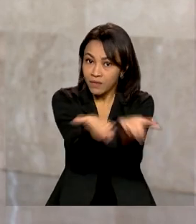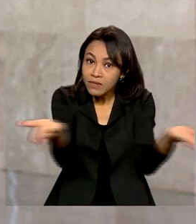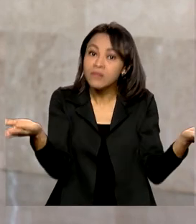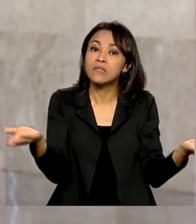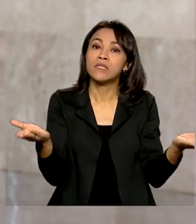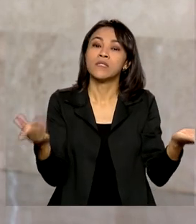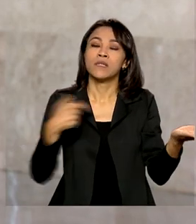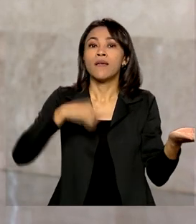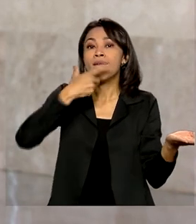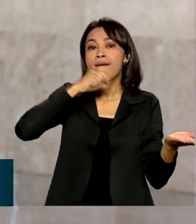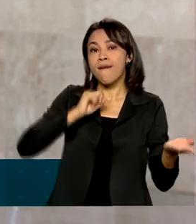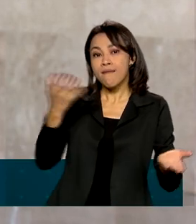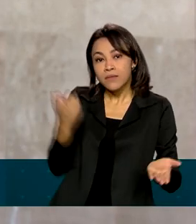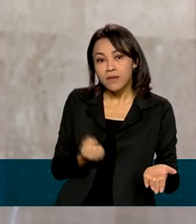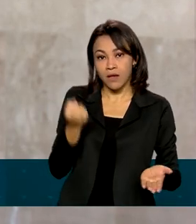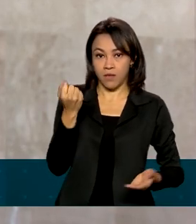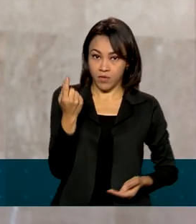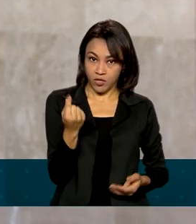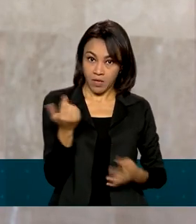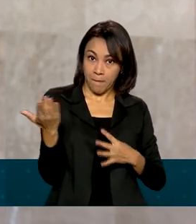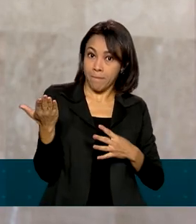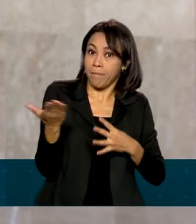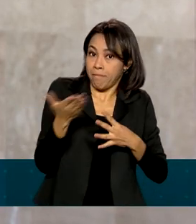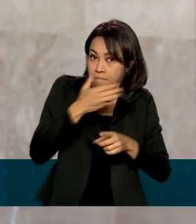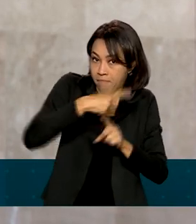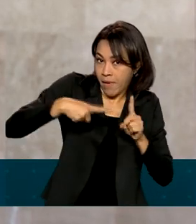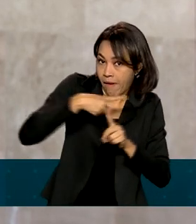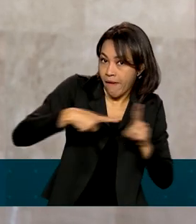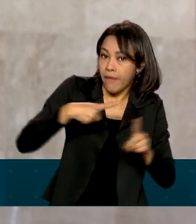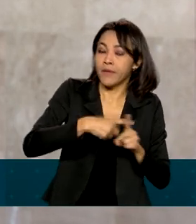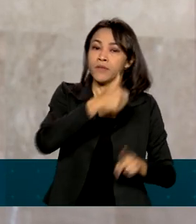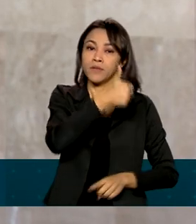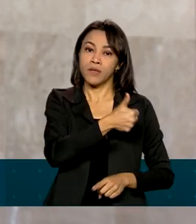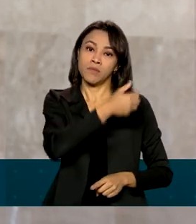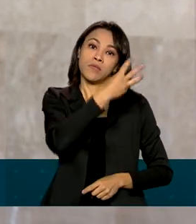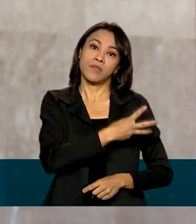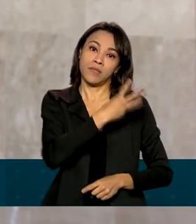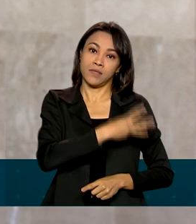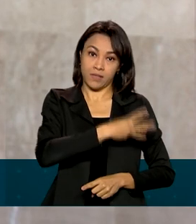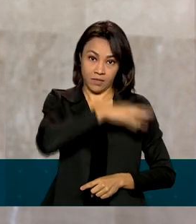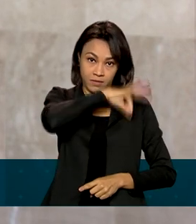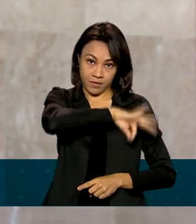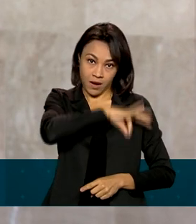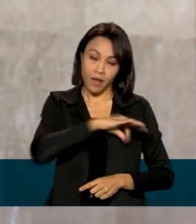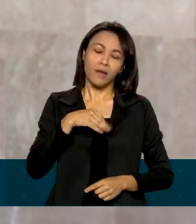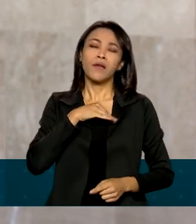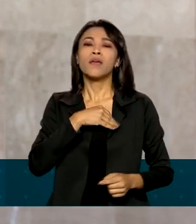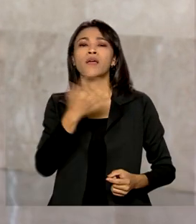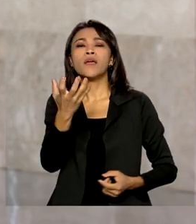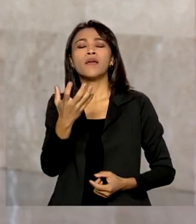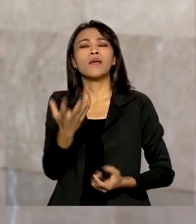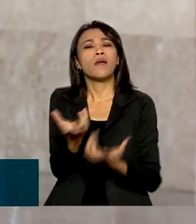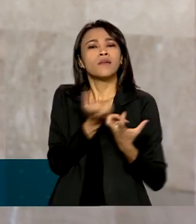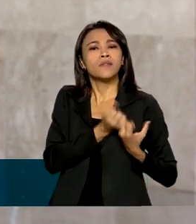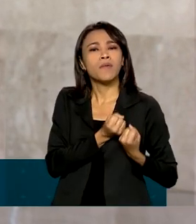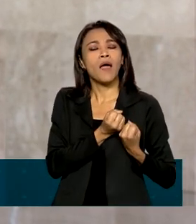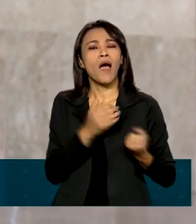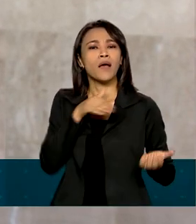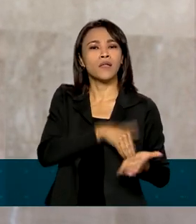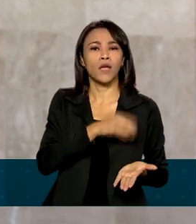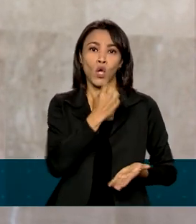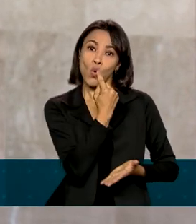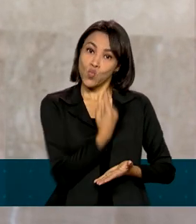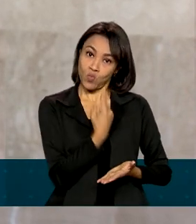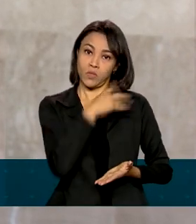Inicialmente recebem essa parcela do 13º, nesta quarta-feira, aqueles que ganham até um salário mínimo. Acima